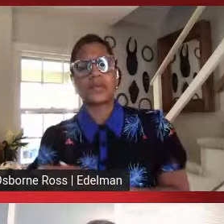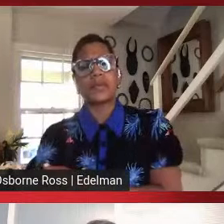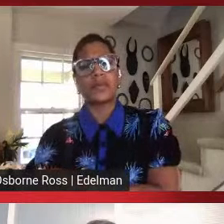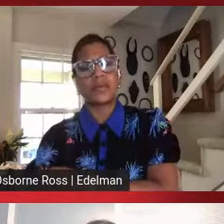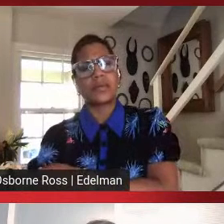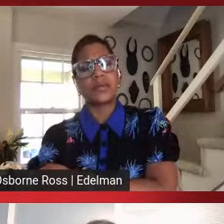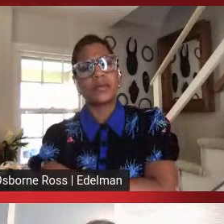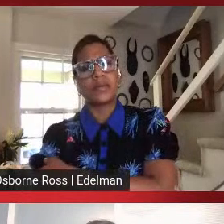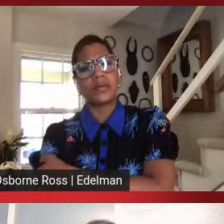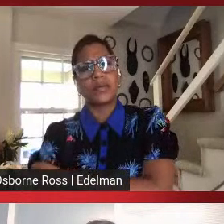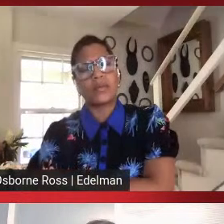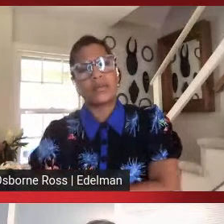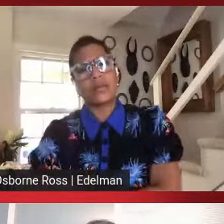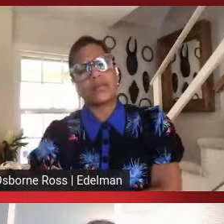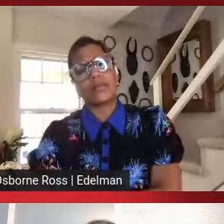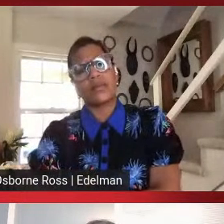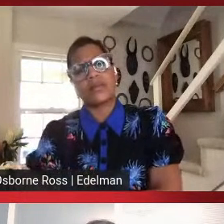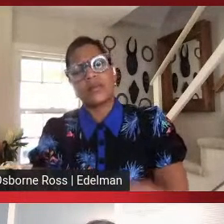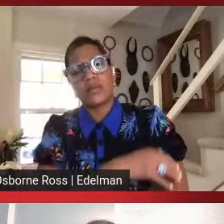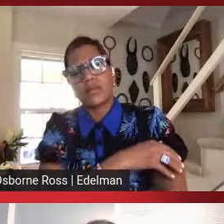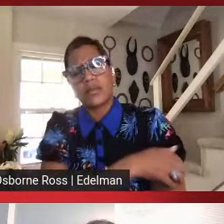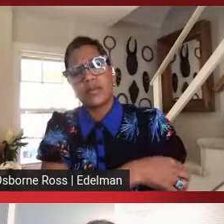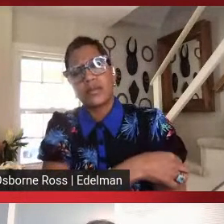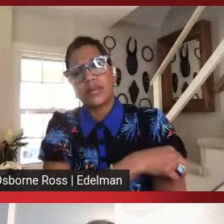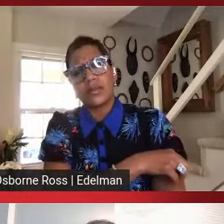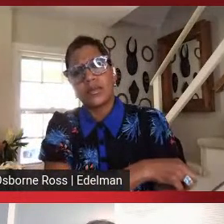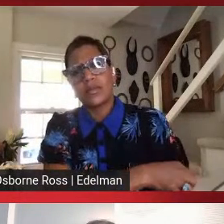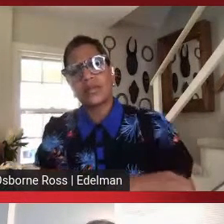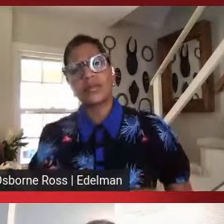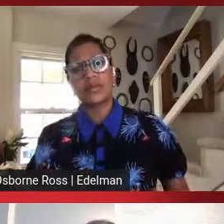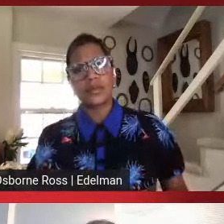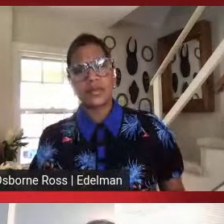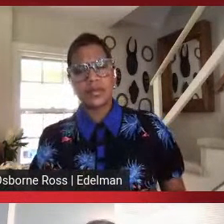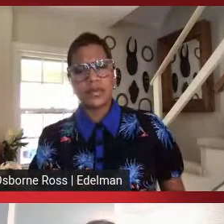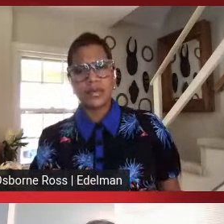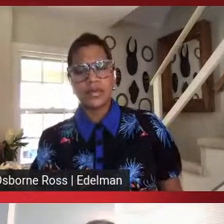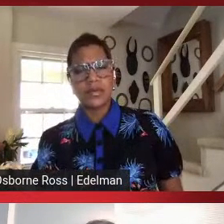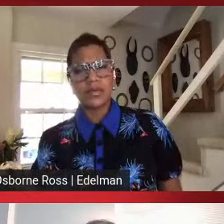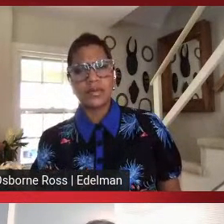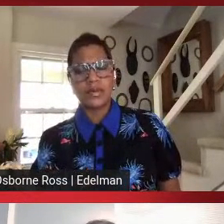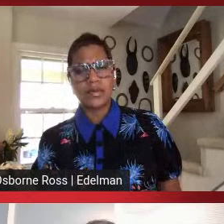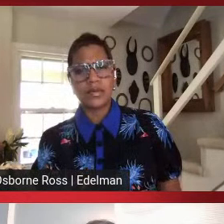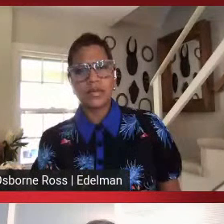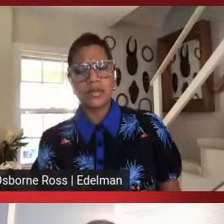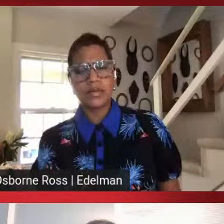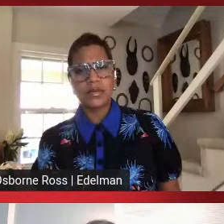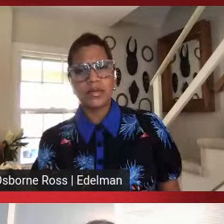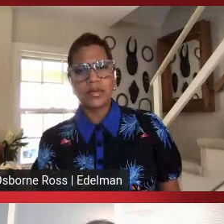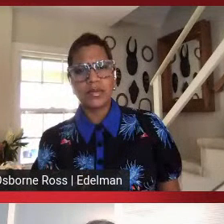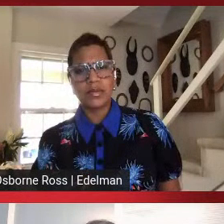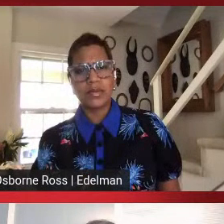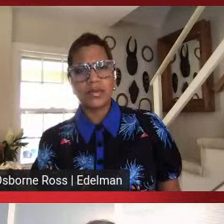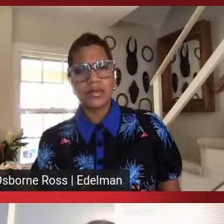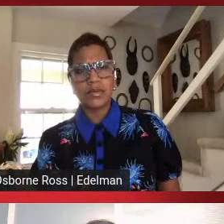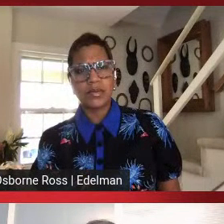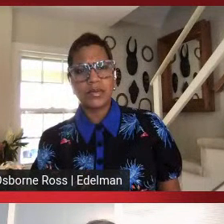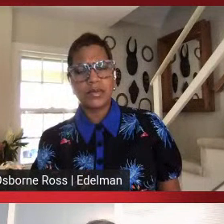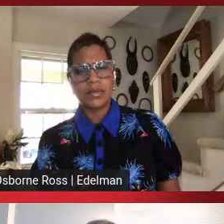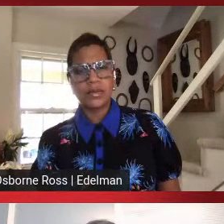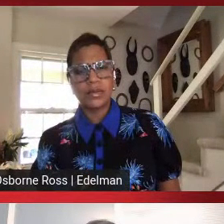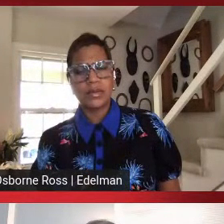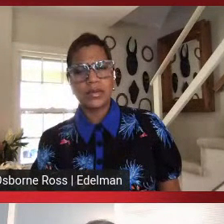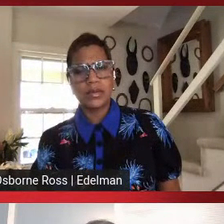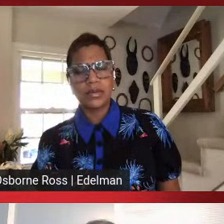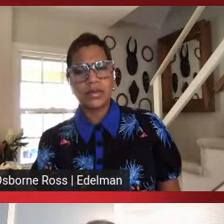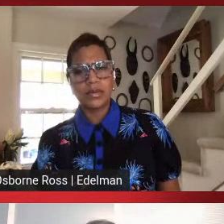estou fazendo esse curso, sim, mas o Instituto Brasileiro de Governança Corporativa, IBGC, ele recomenda heterogeneidade na composição